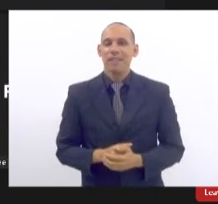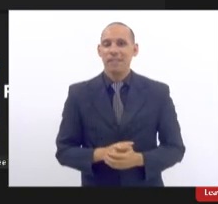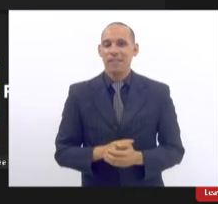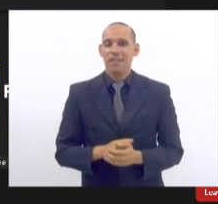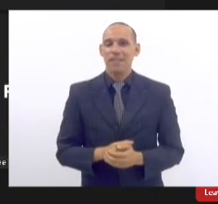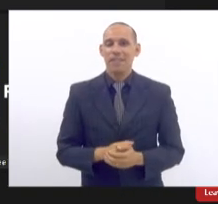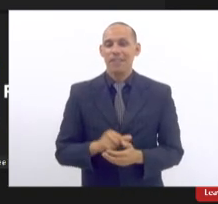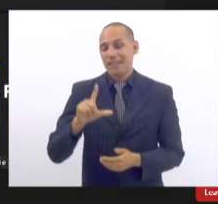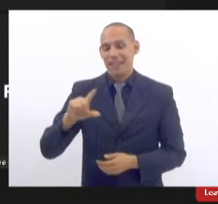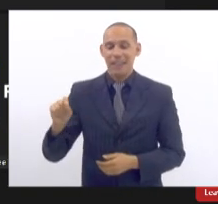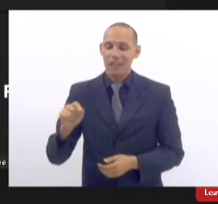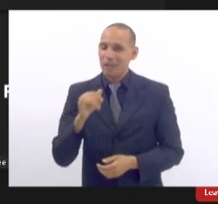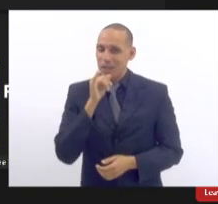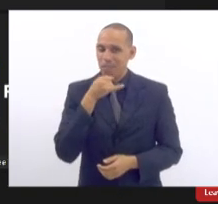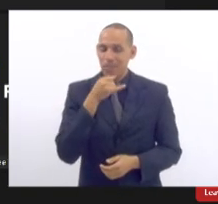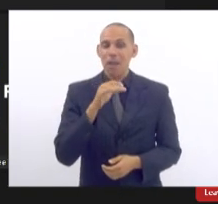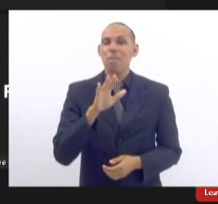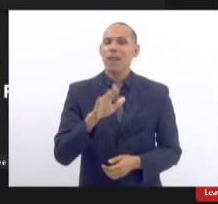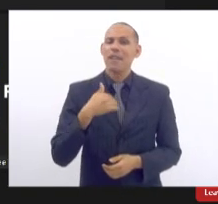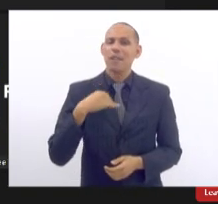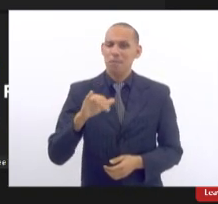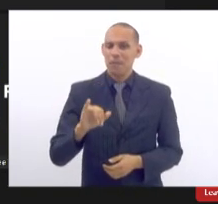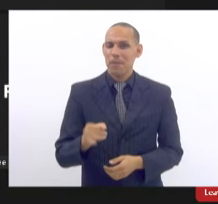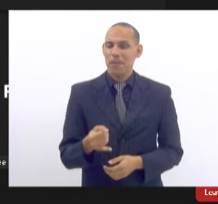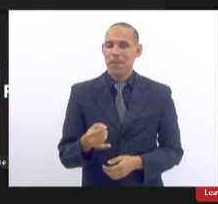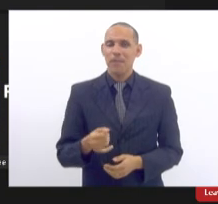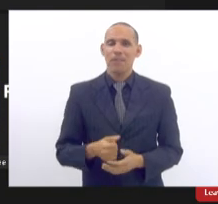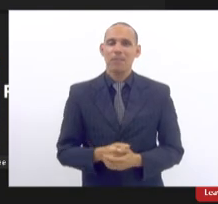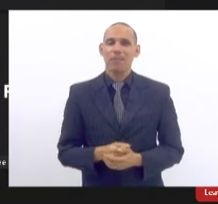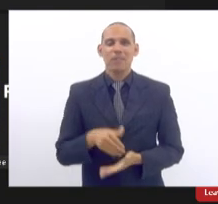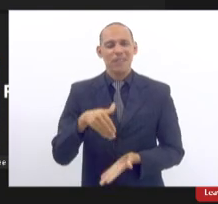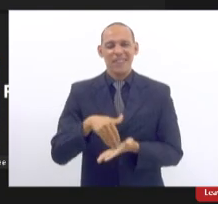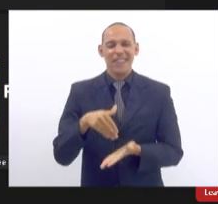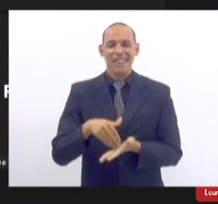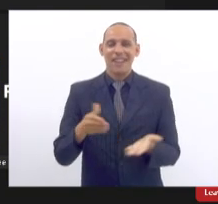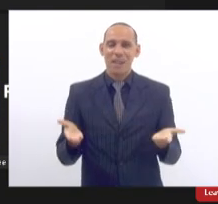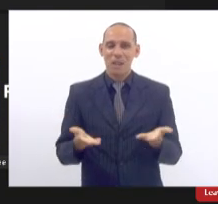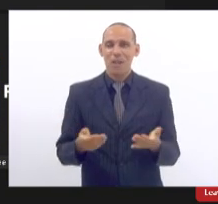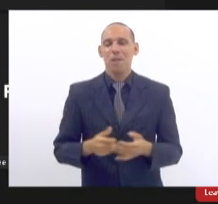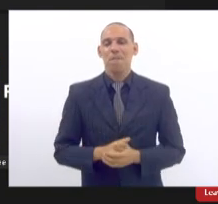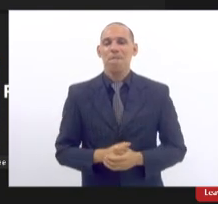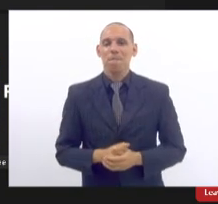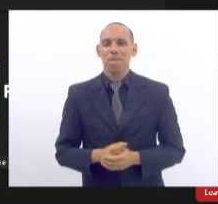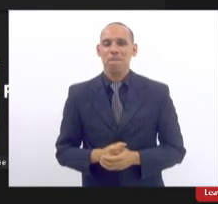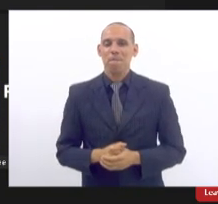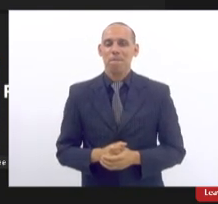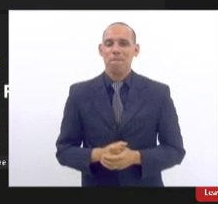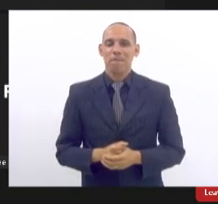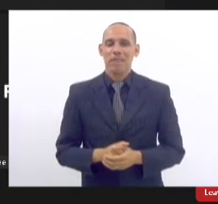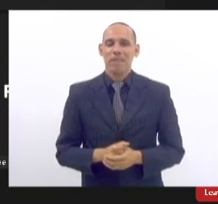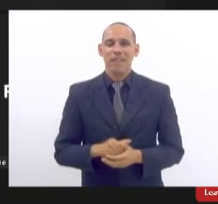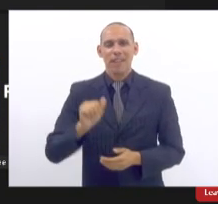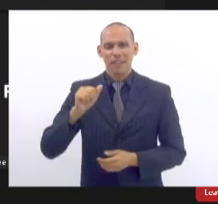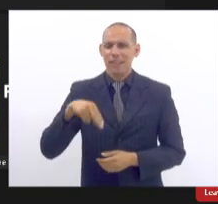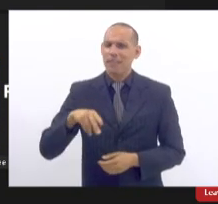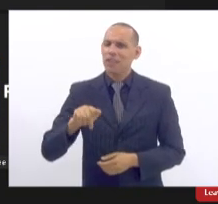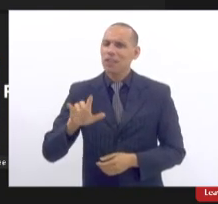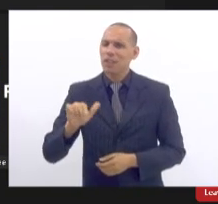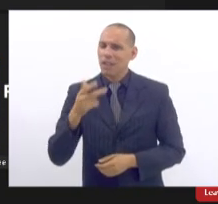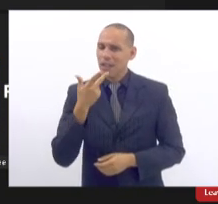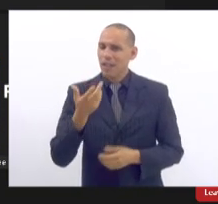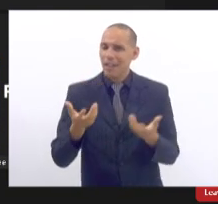ela teve que sair mas eu aproveito para já nos finalmentes aqui a Ângela quer falar